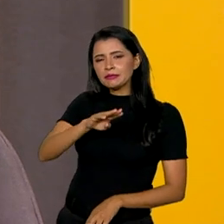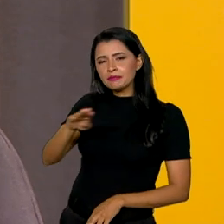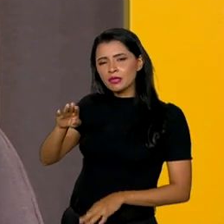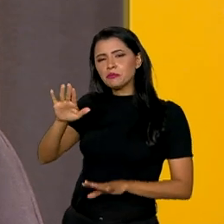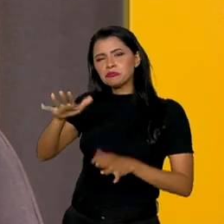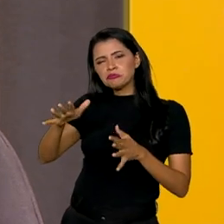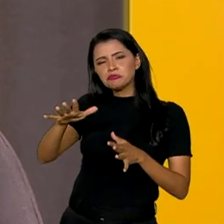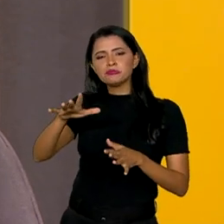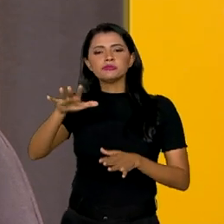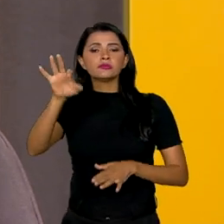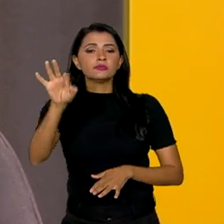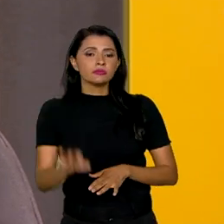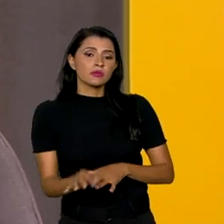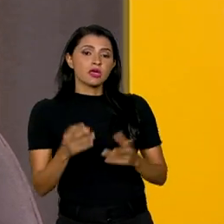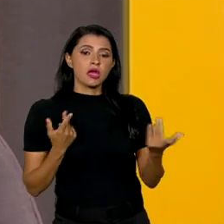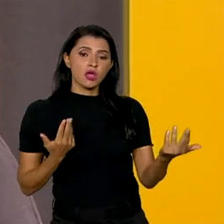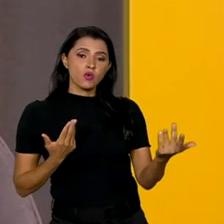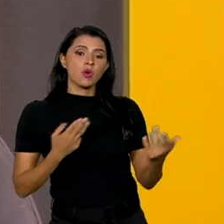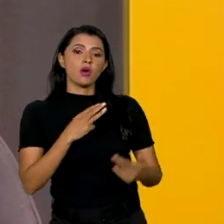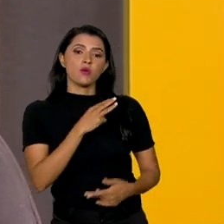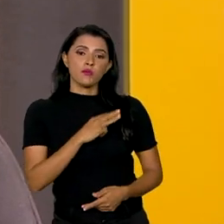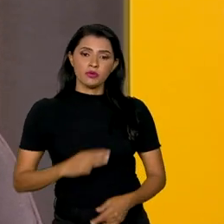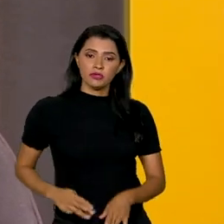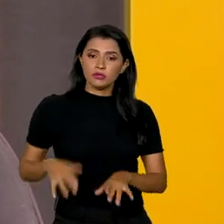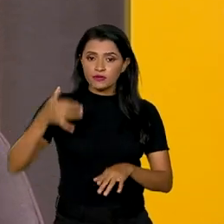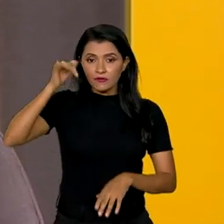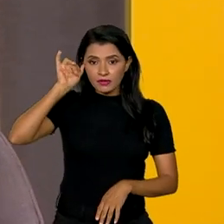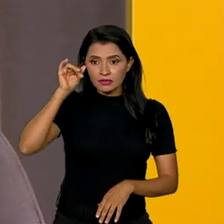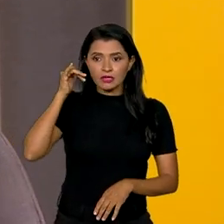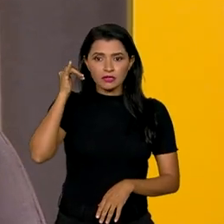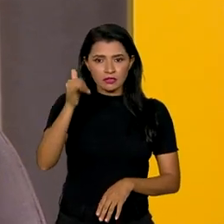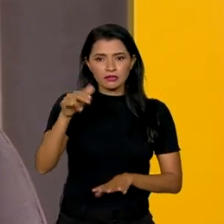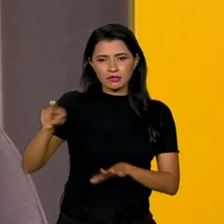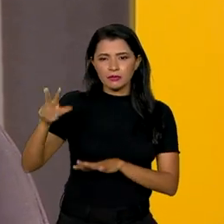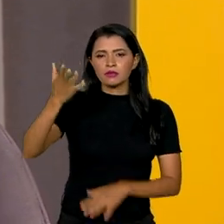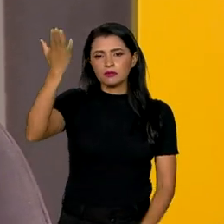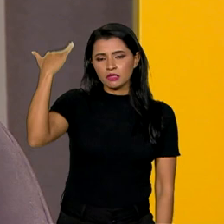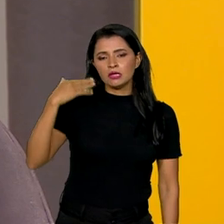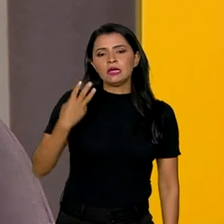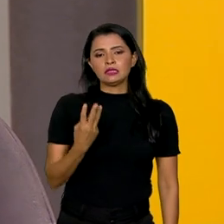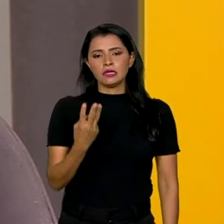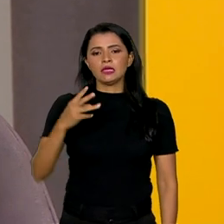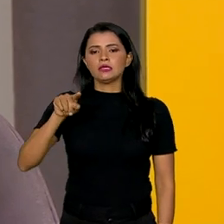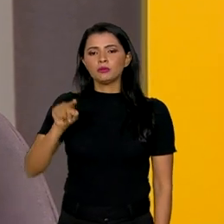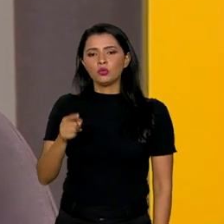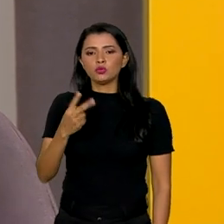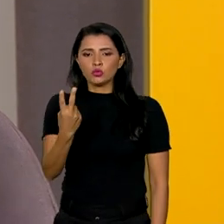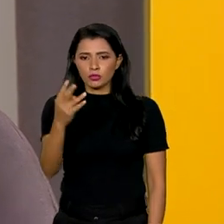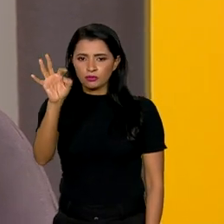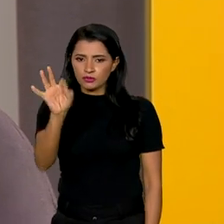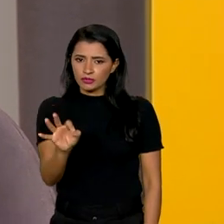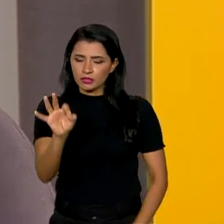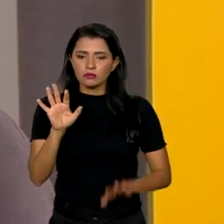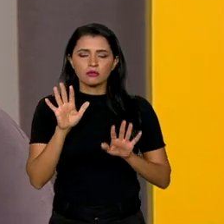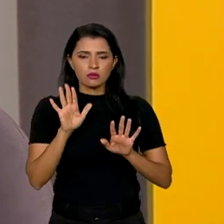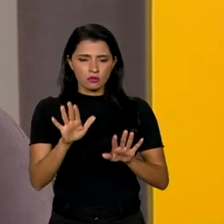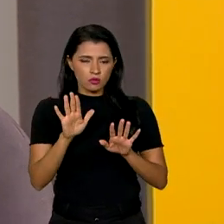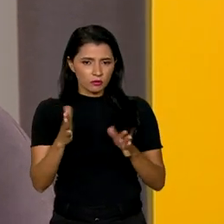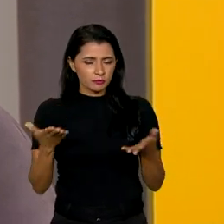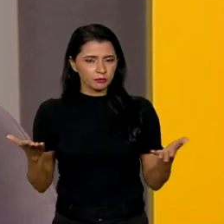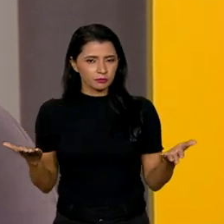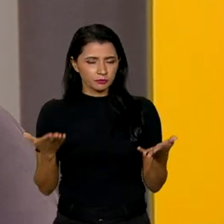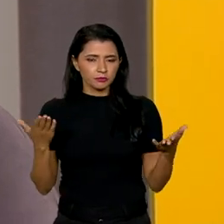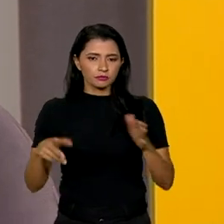coincide aí com a previsão que o ministro da Fazenda falou semana passada de 3,2%. Agora, a previsão